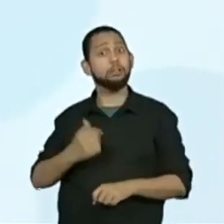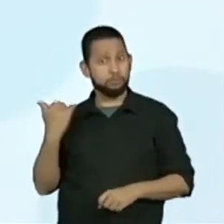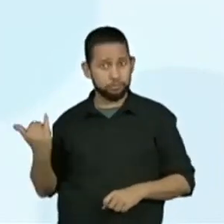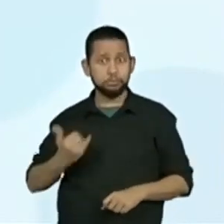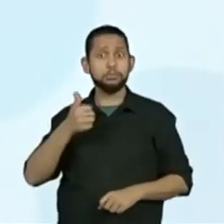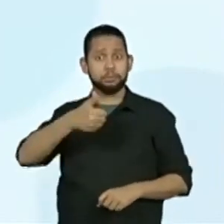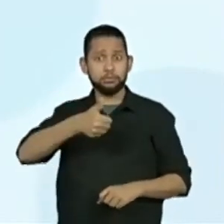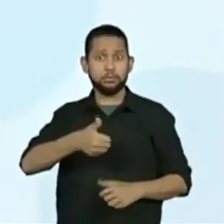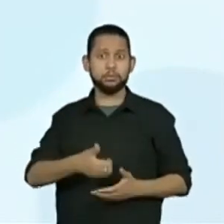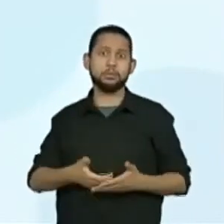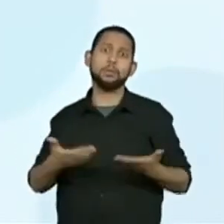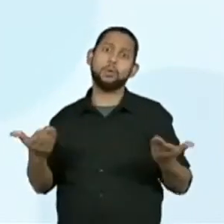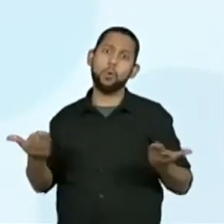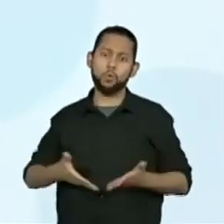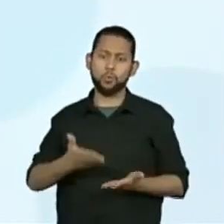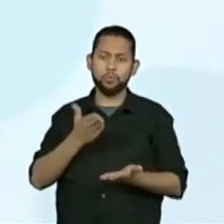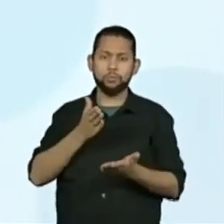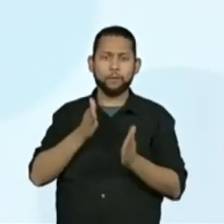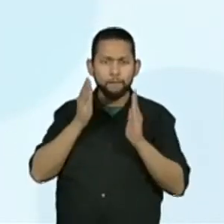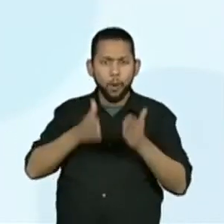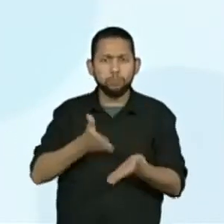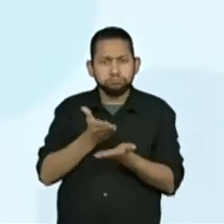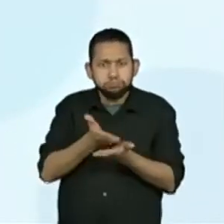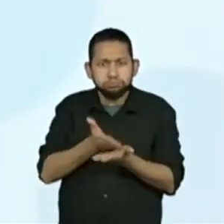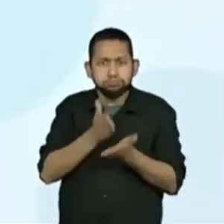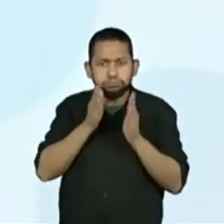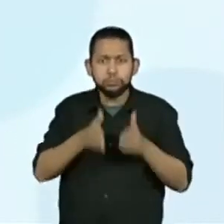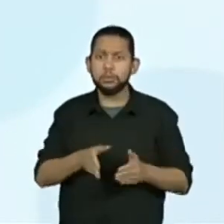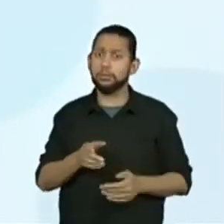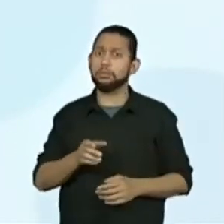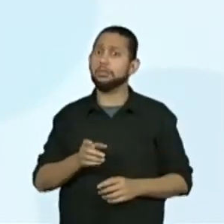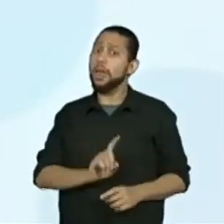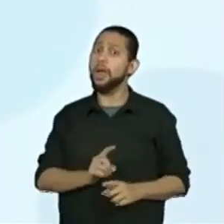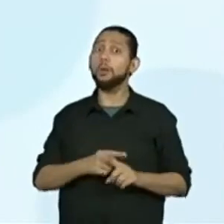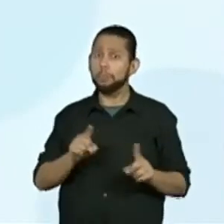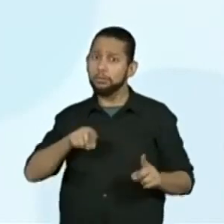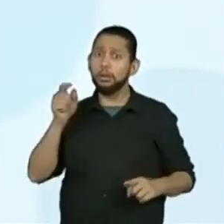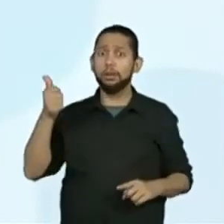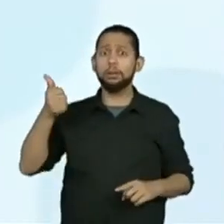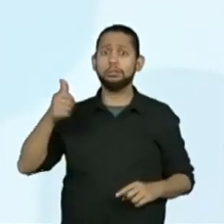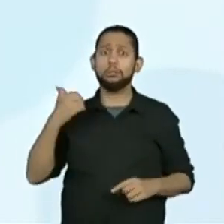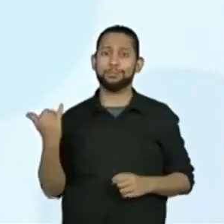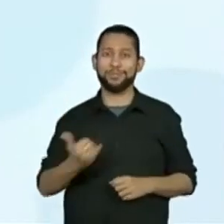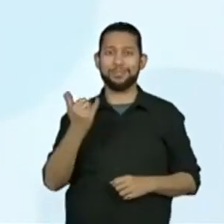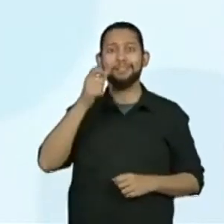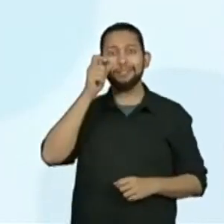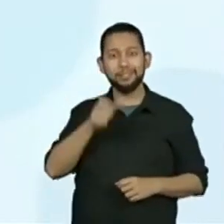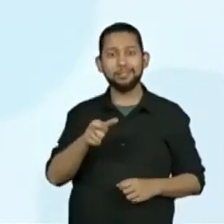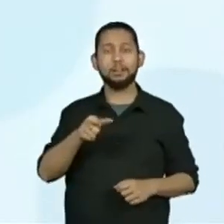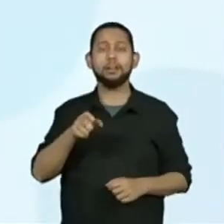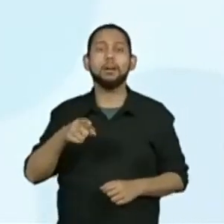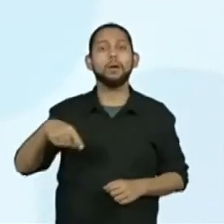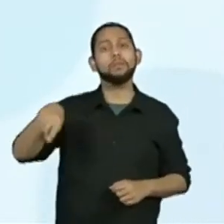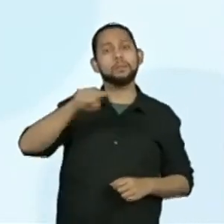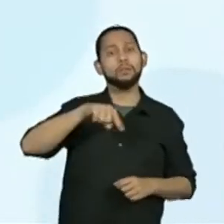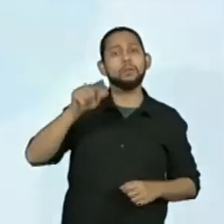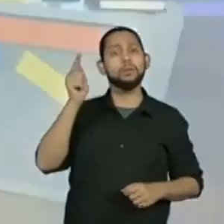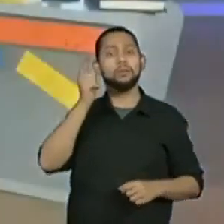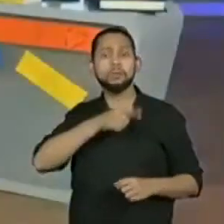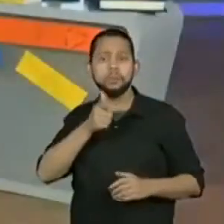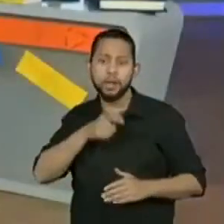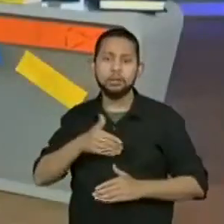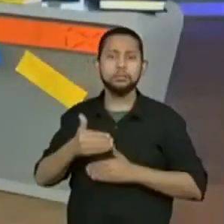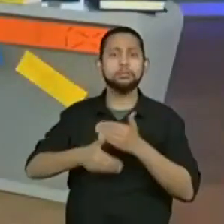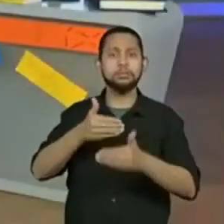Hoje eu não fatizei tanto, mas faz parte. Isso é bem interessante que vocês possam fazer